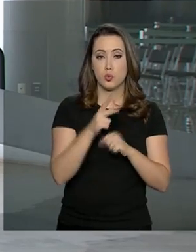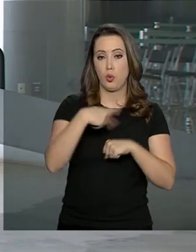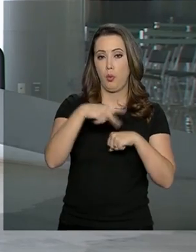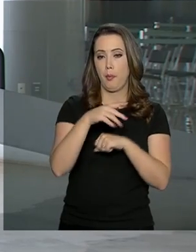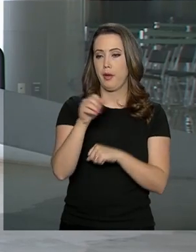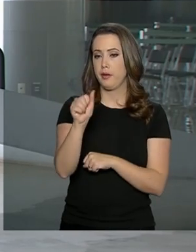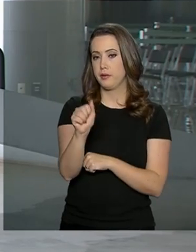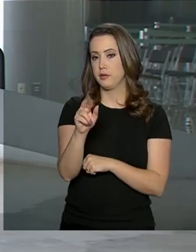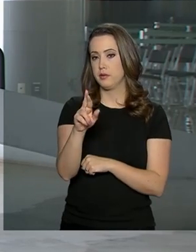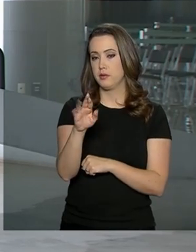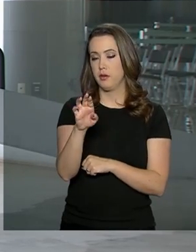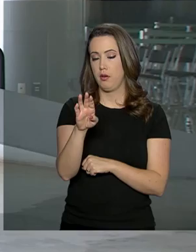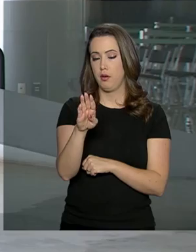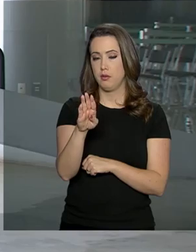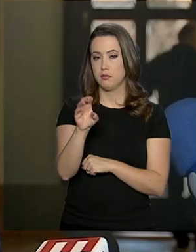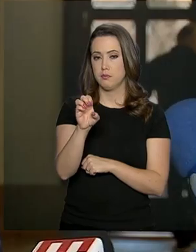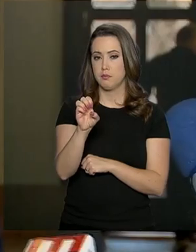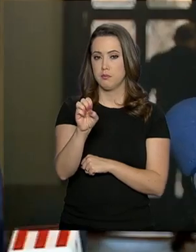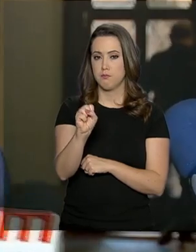é fundamental.